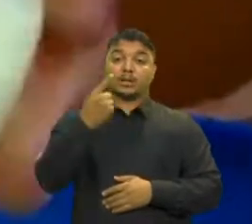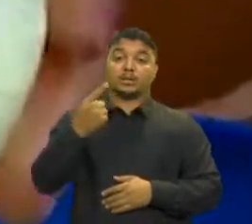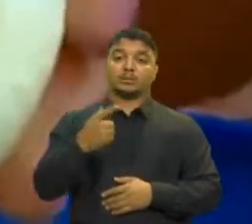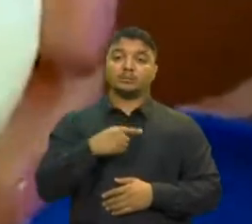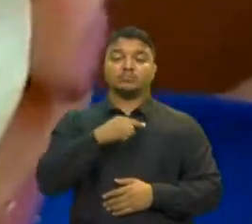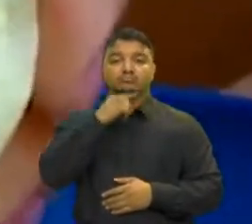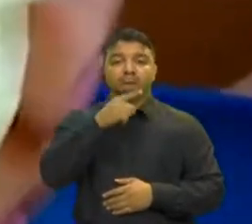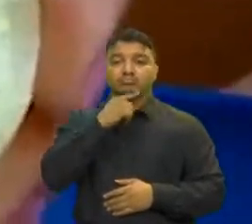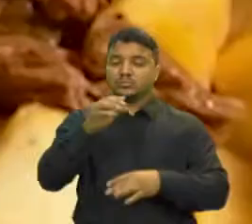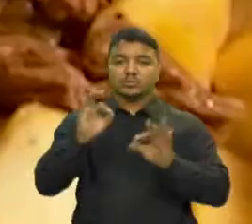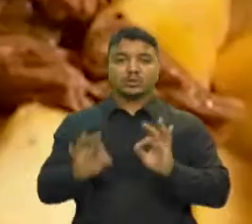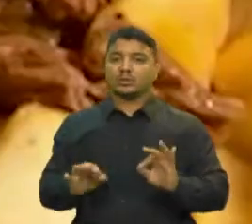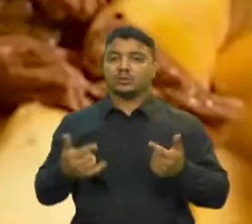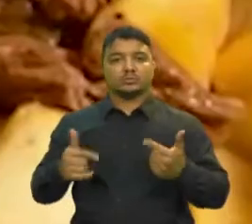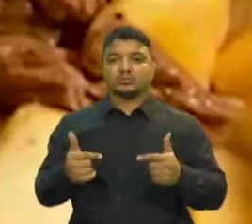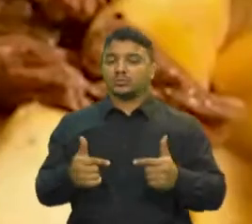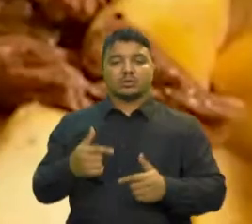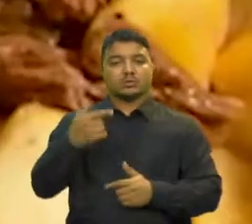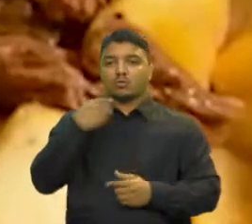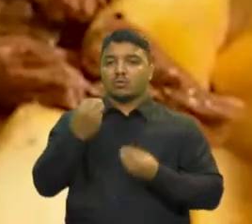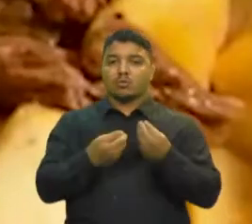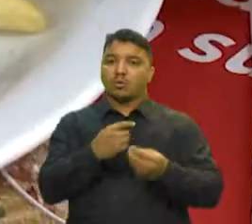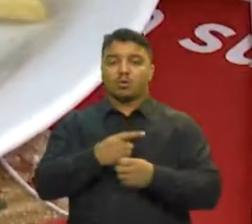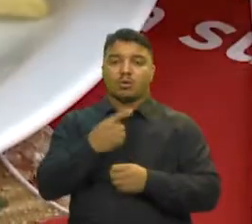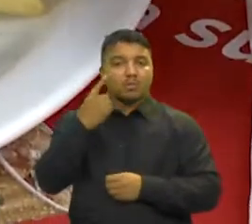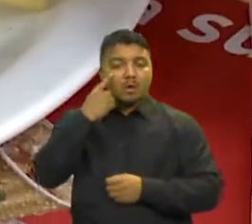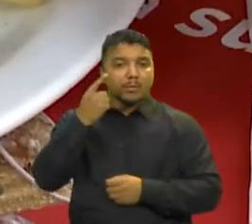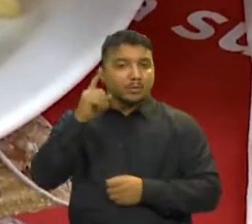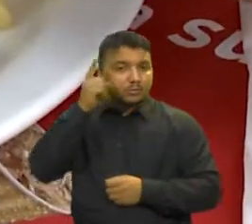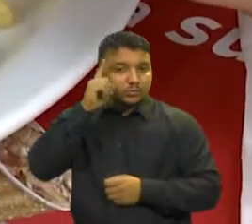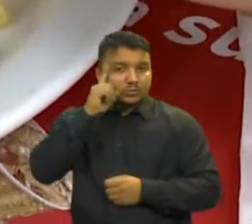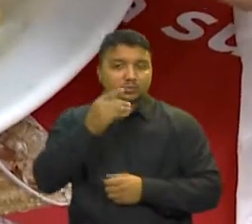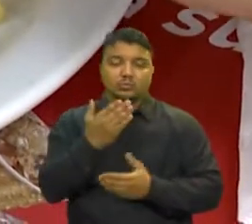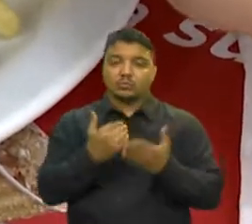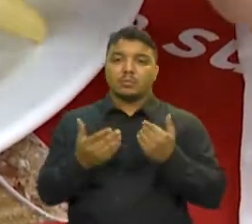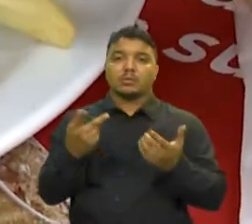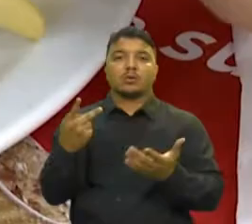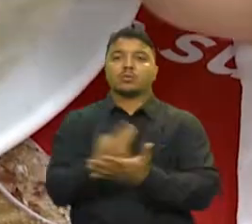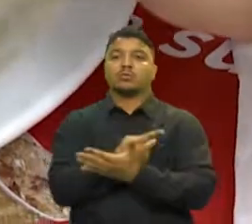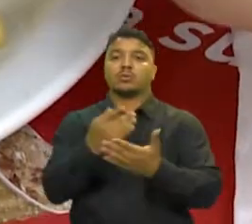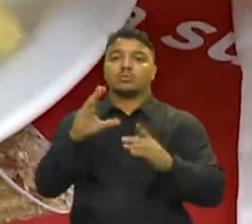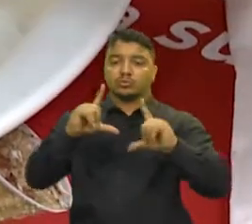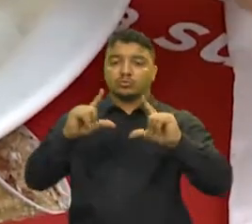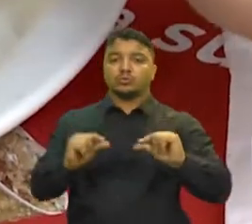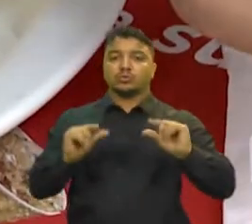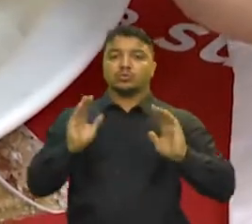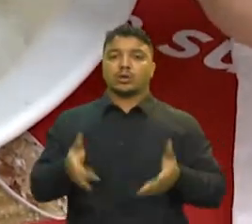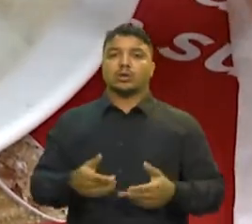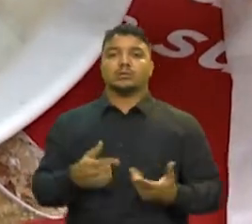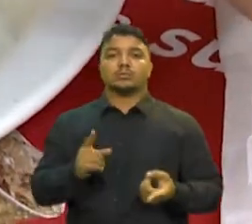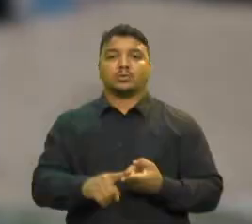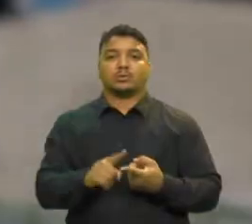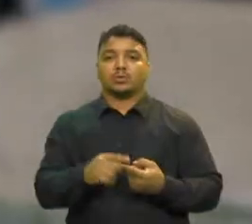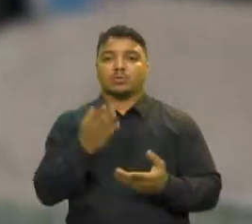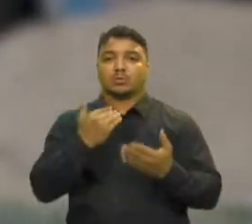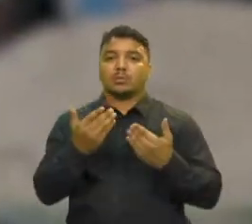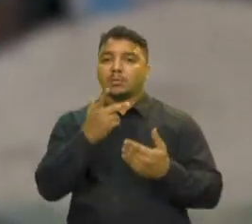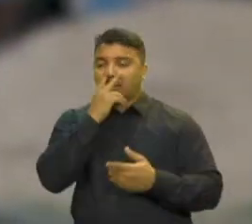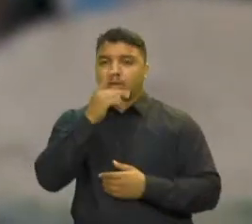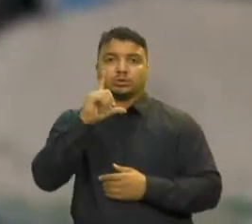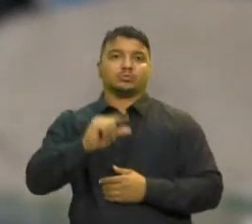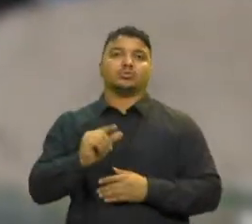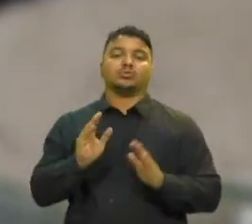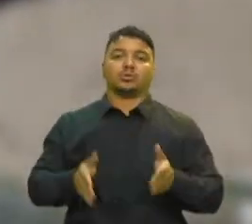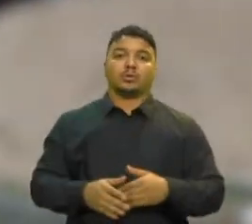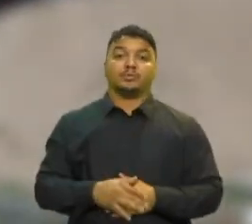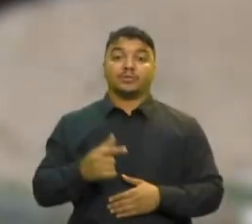têm certeza de como se alimentarão no dia a dia e já reduziram a quantidade e a qualidade do que comem Outros